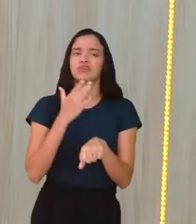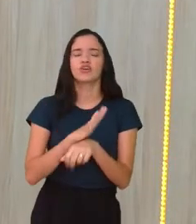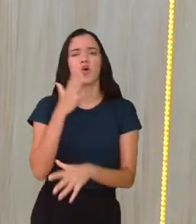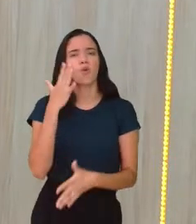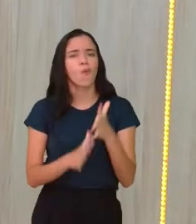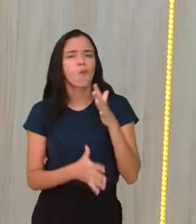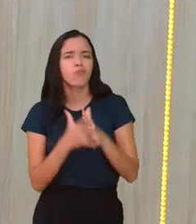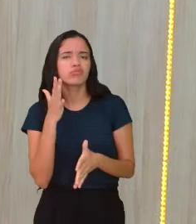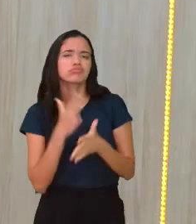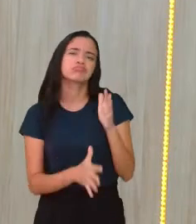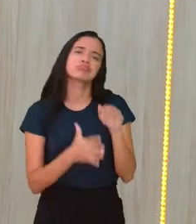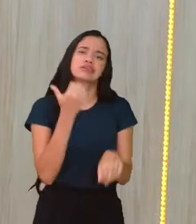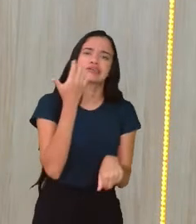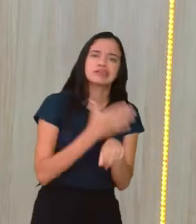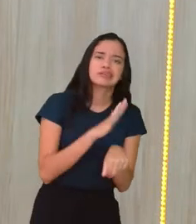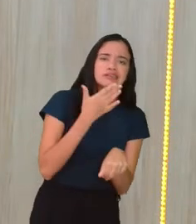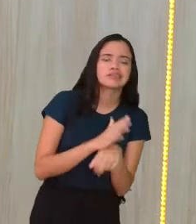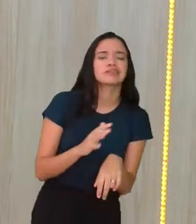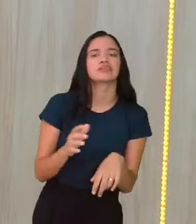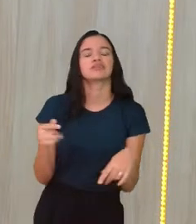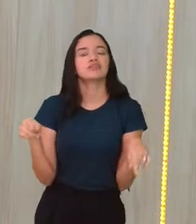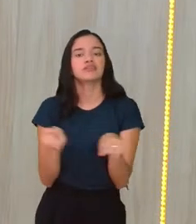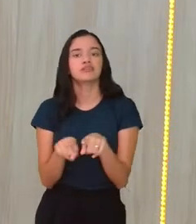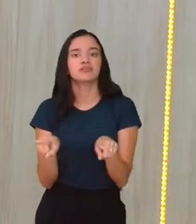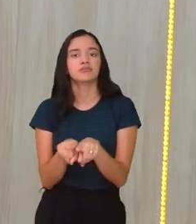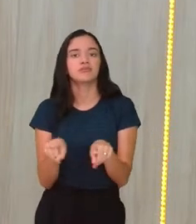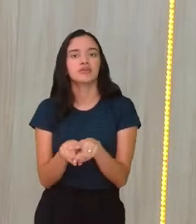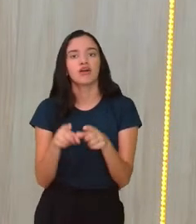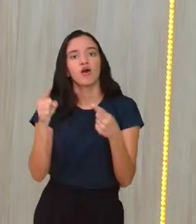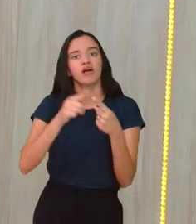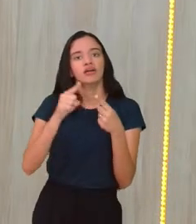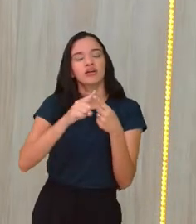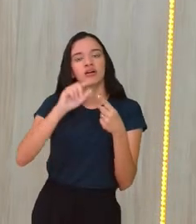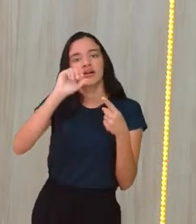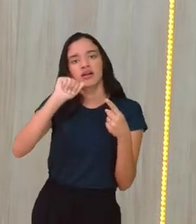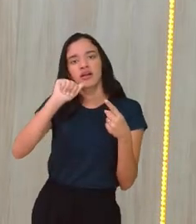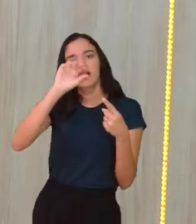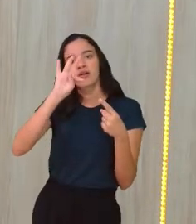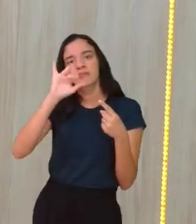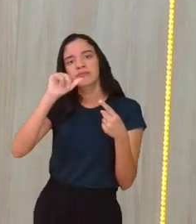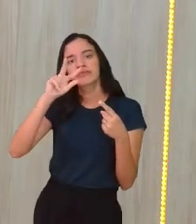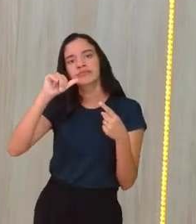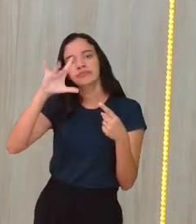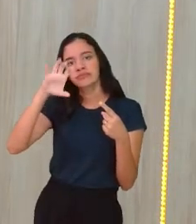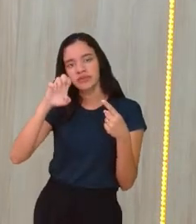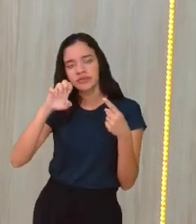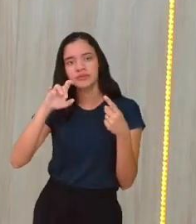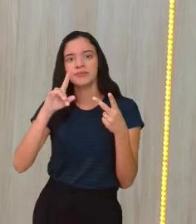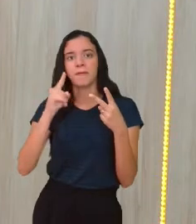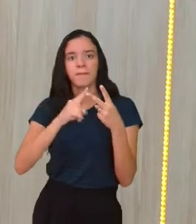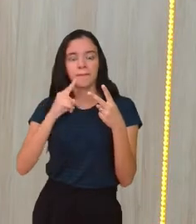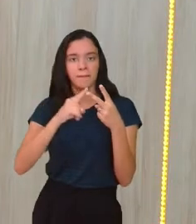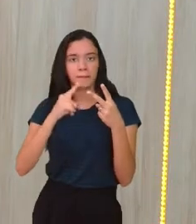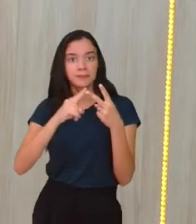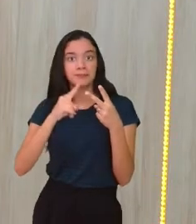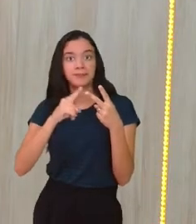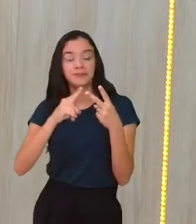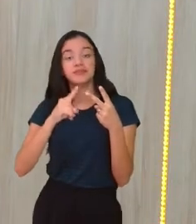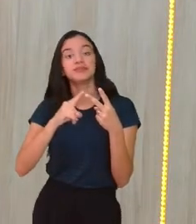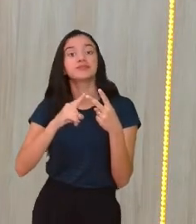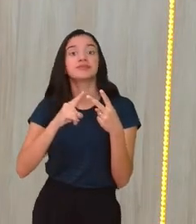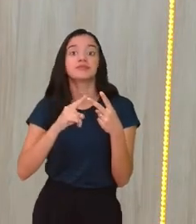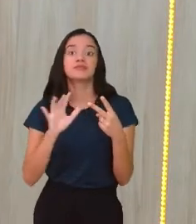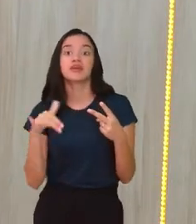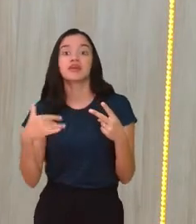o que é atividade física, o que é exercício. Quando a gente fala de atividade física, é todo e qualquer movimento que a gente